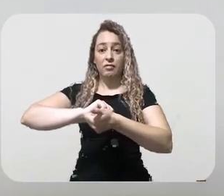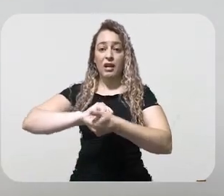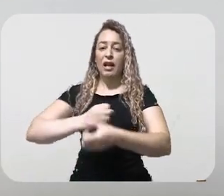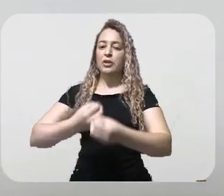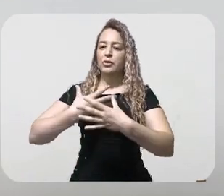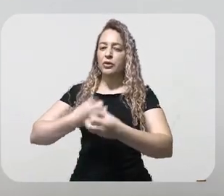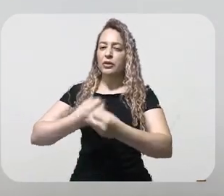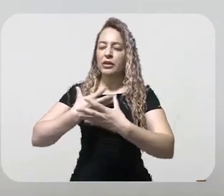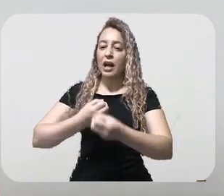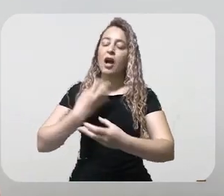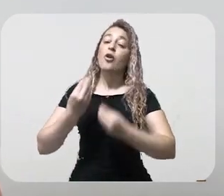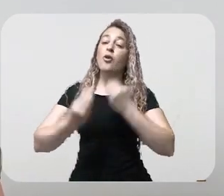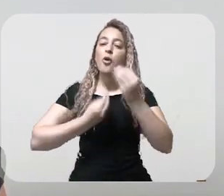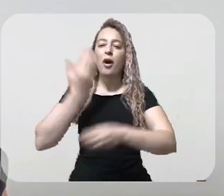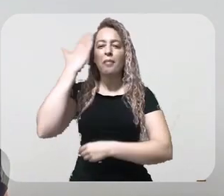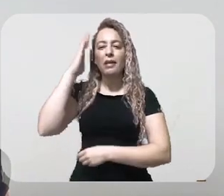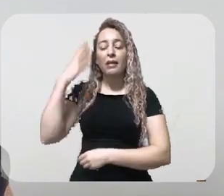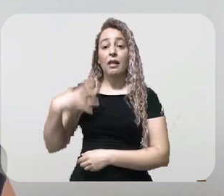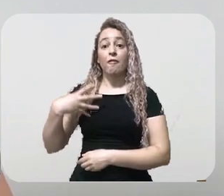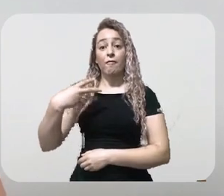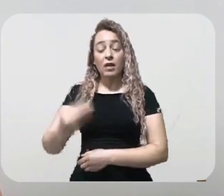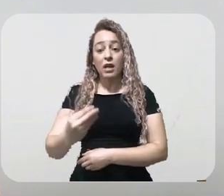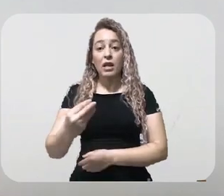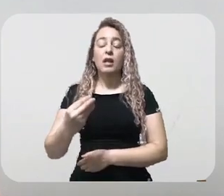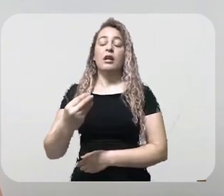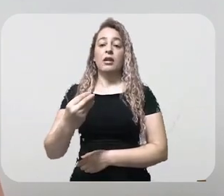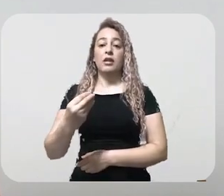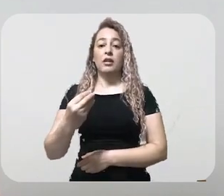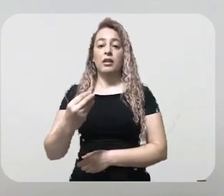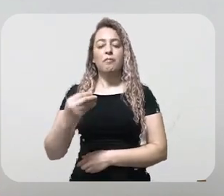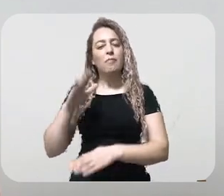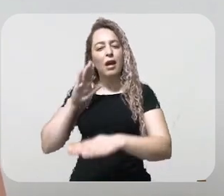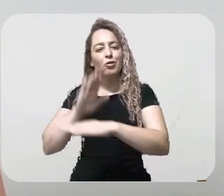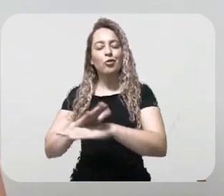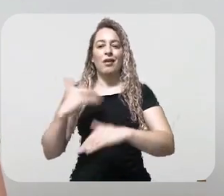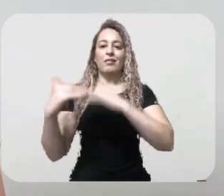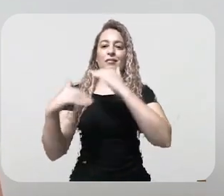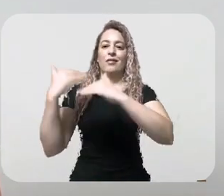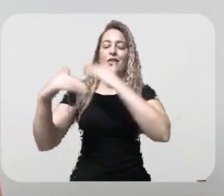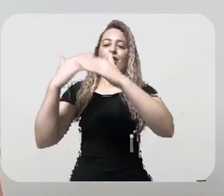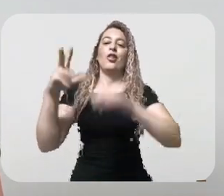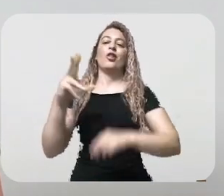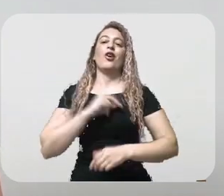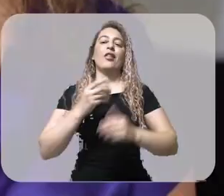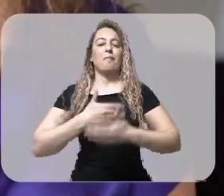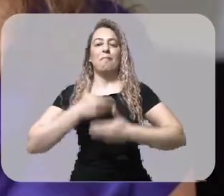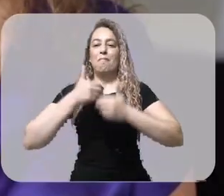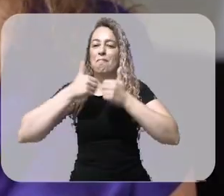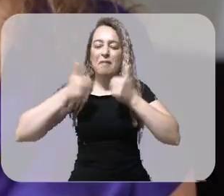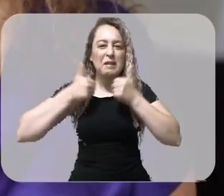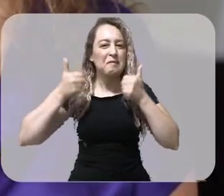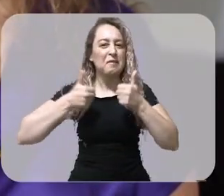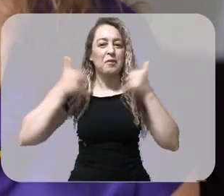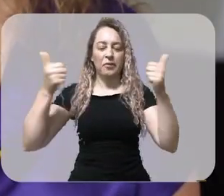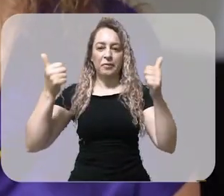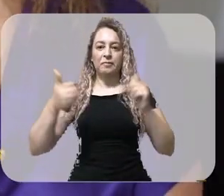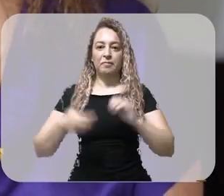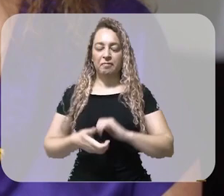àquele comportamento, para você poder ajudá-la a se desenvolver, é a melhor coisa que você faz. Você